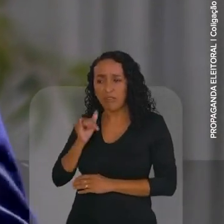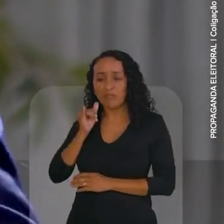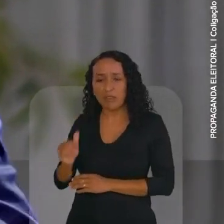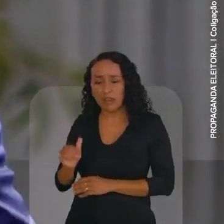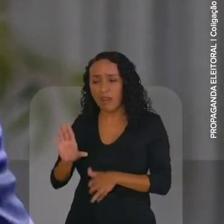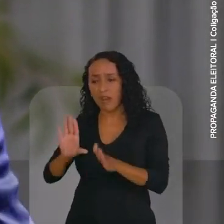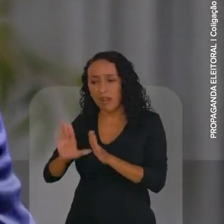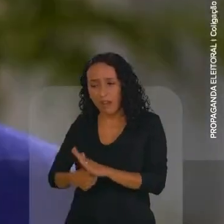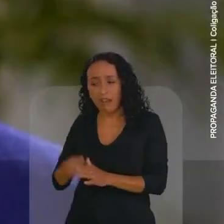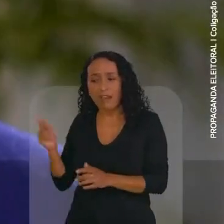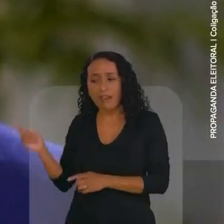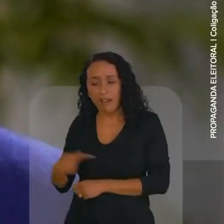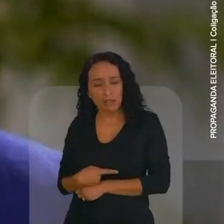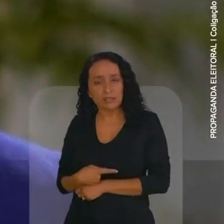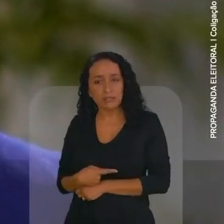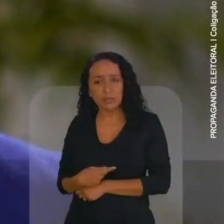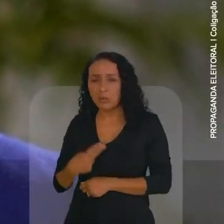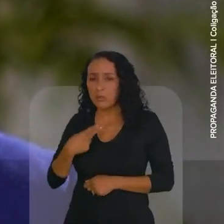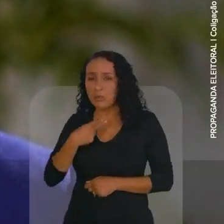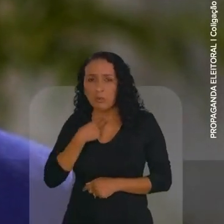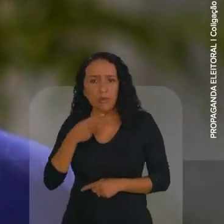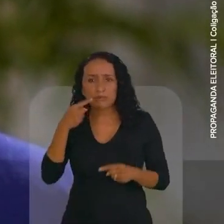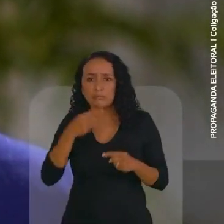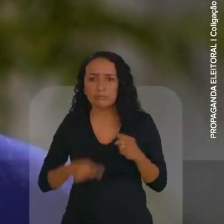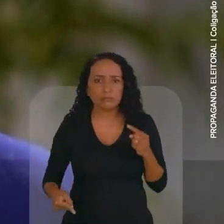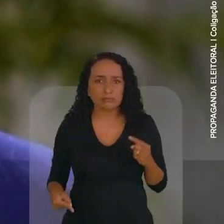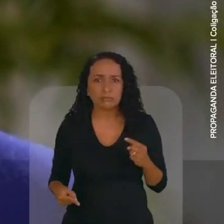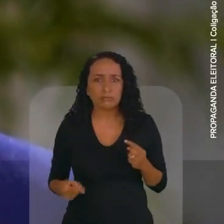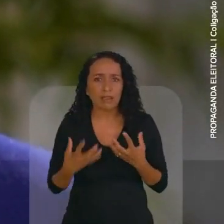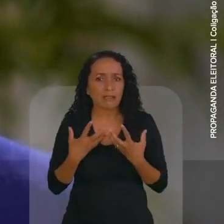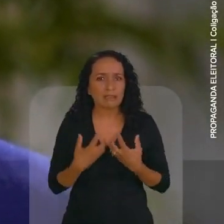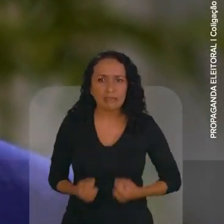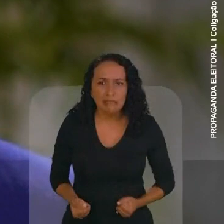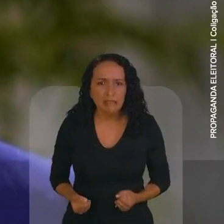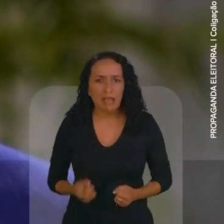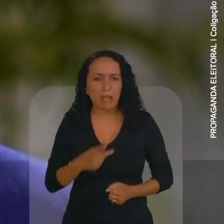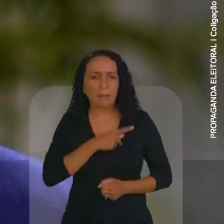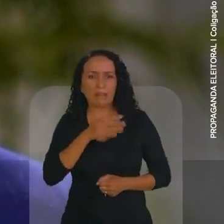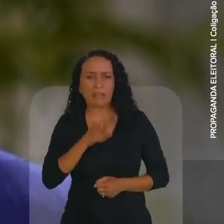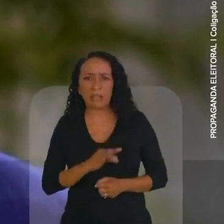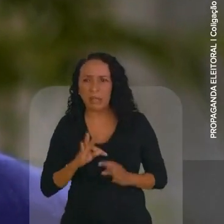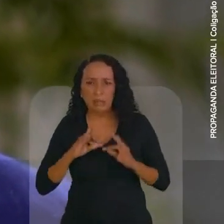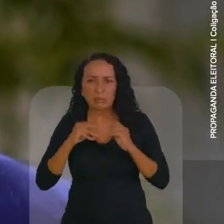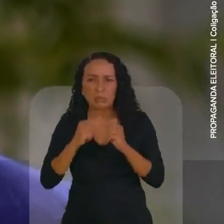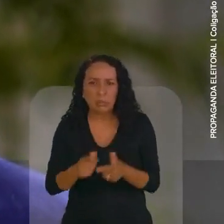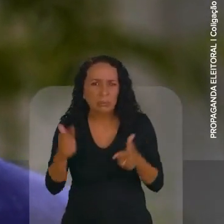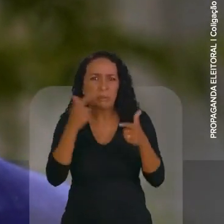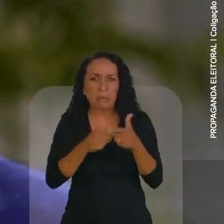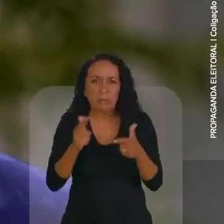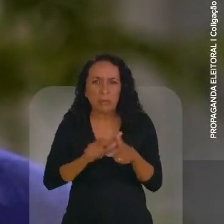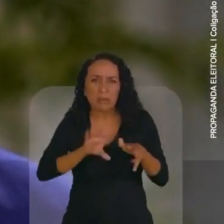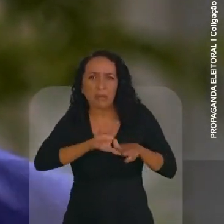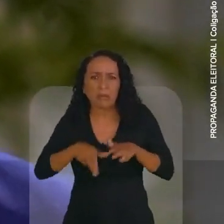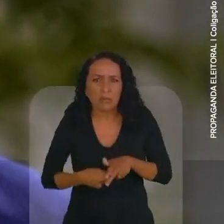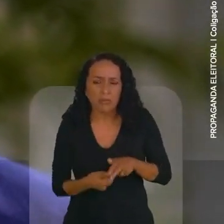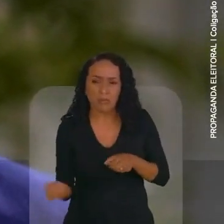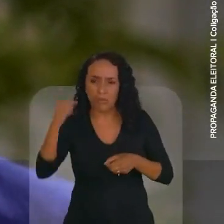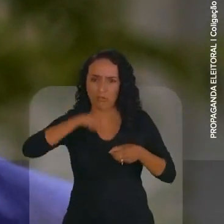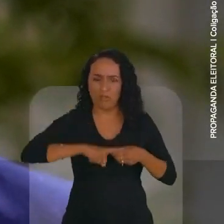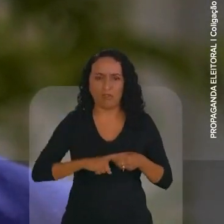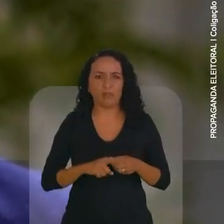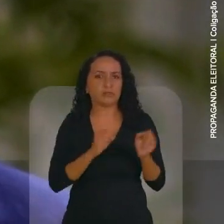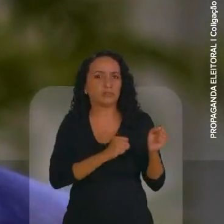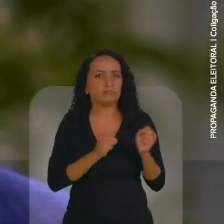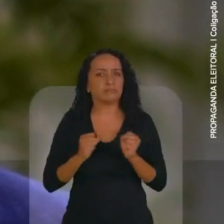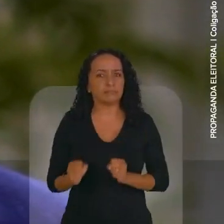para ele que roubar é errado. Nós não podemos permitir que o PT, com todos esses escândalos de corrupção, retorne ao poder.